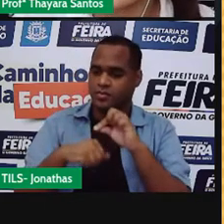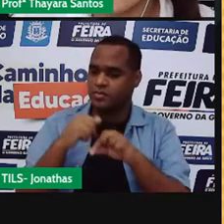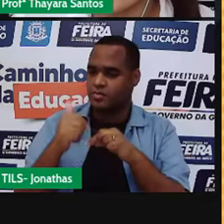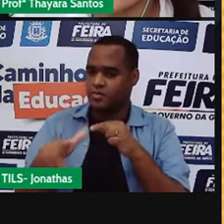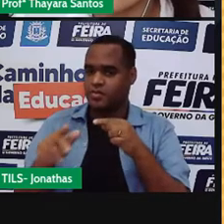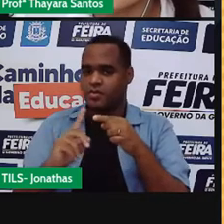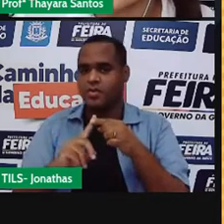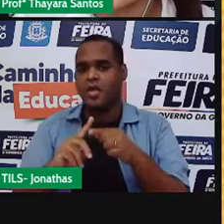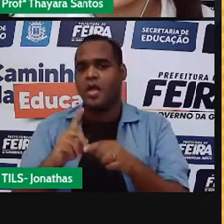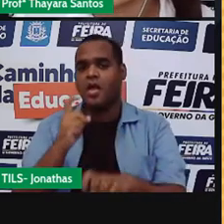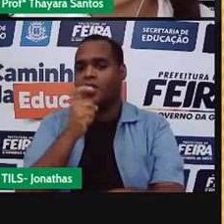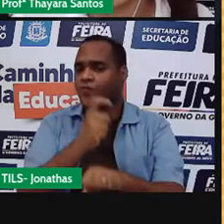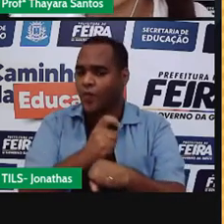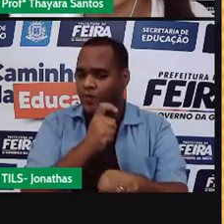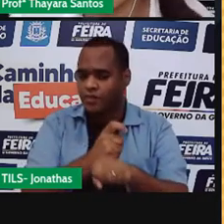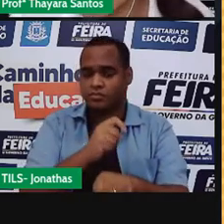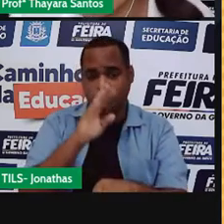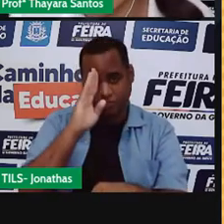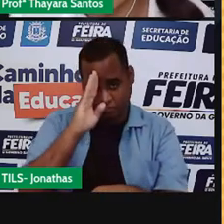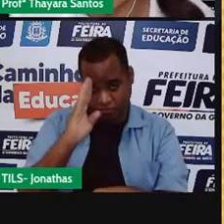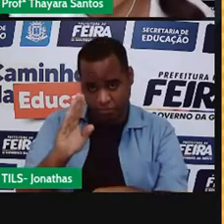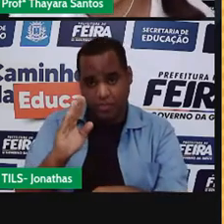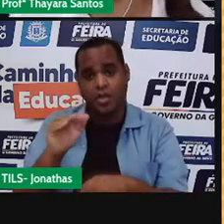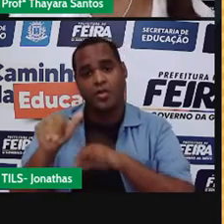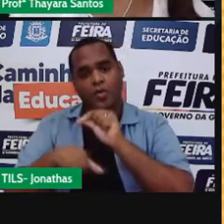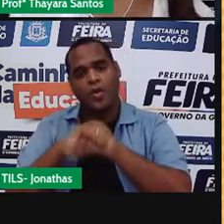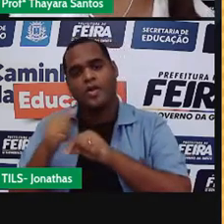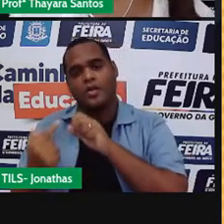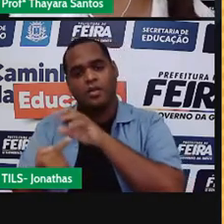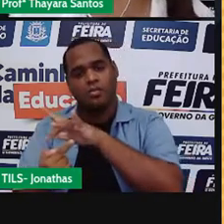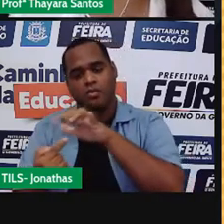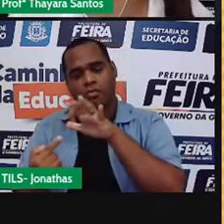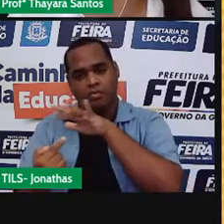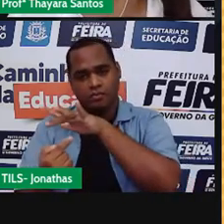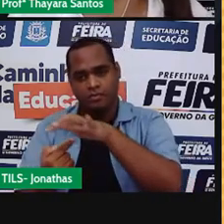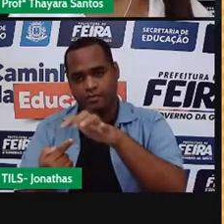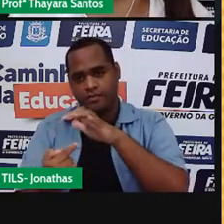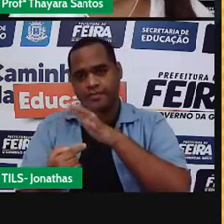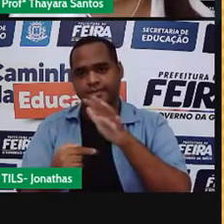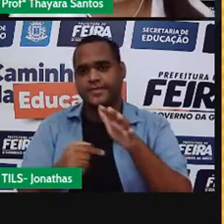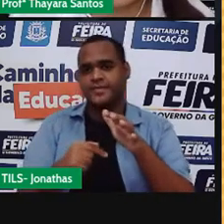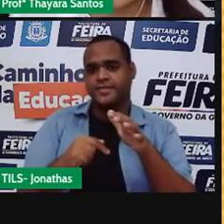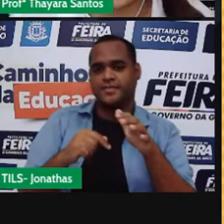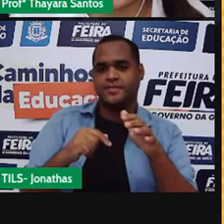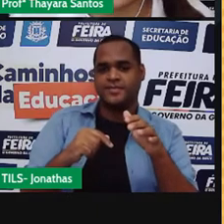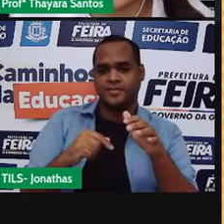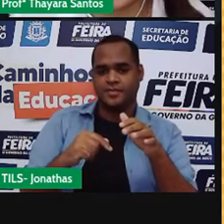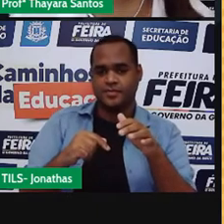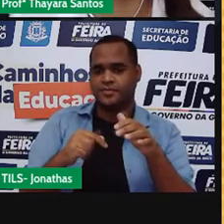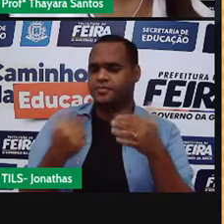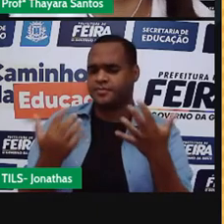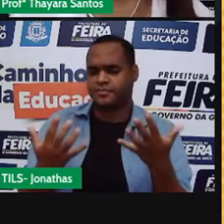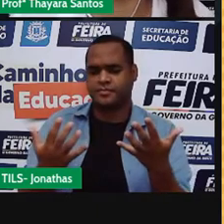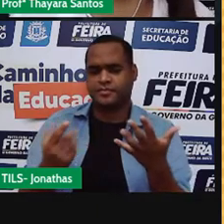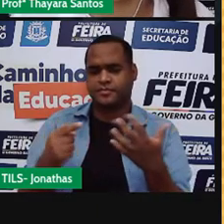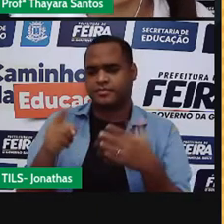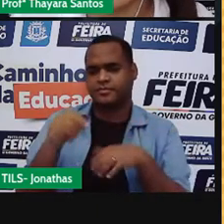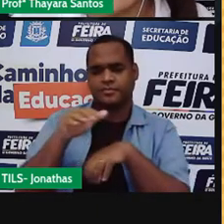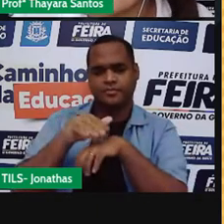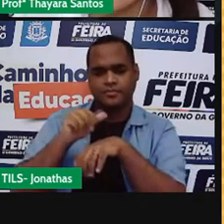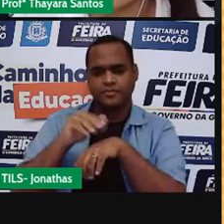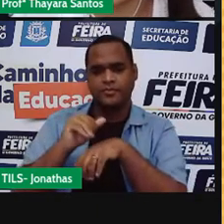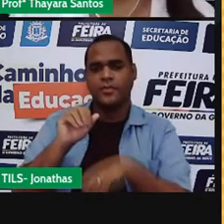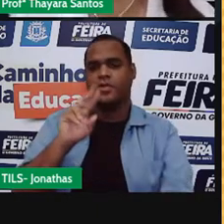estado sólido direto para o estado gasoso, ou do estado gasoso direto para o estado sólido. A gente chama isso de